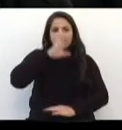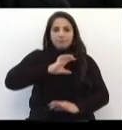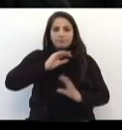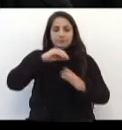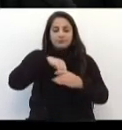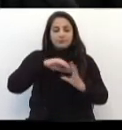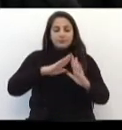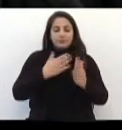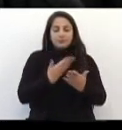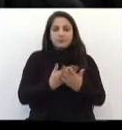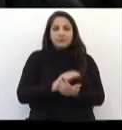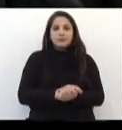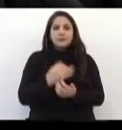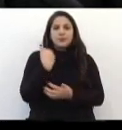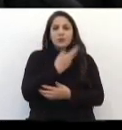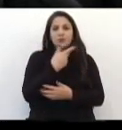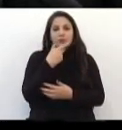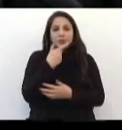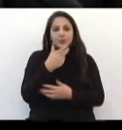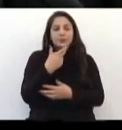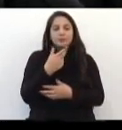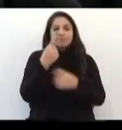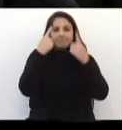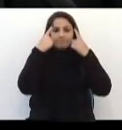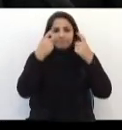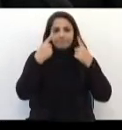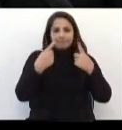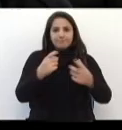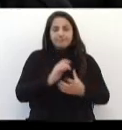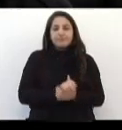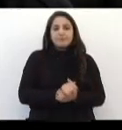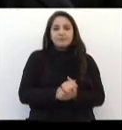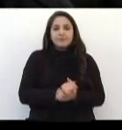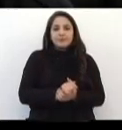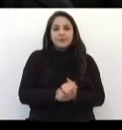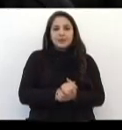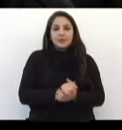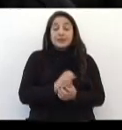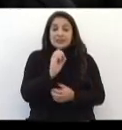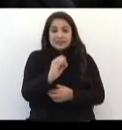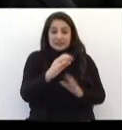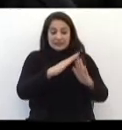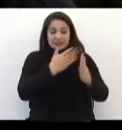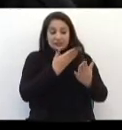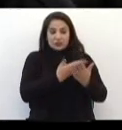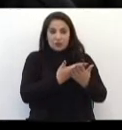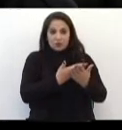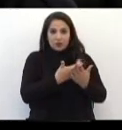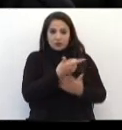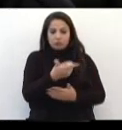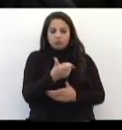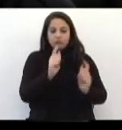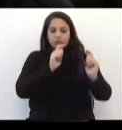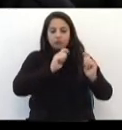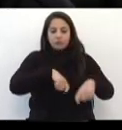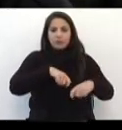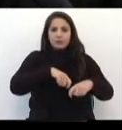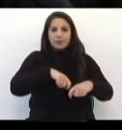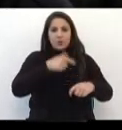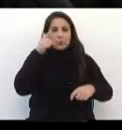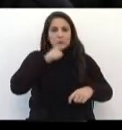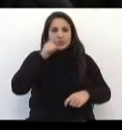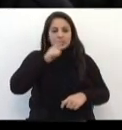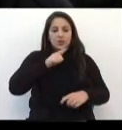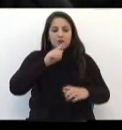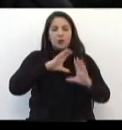Nós acabamos de falar de violência, gente É verdade Nós acabamos de falar de violência Se a escola não estiver capacitada Com a comunidade